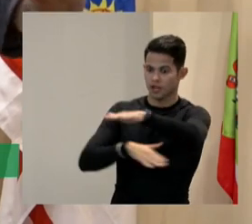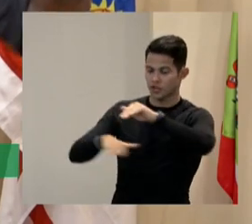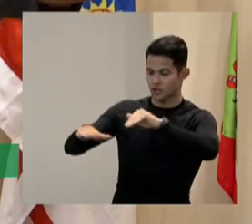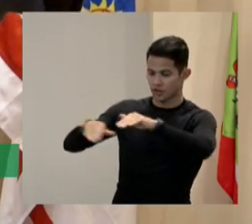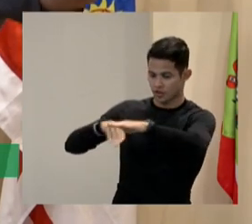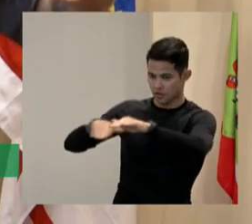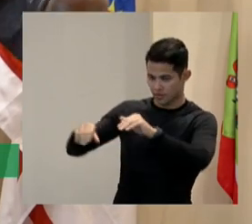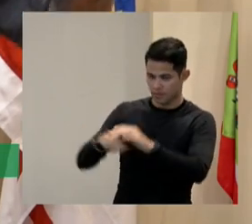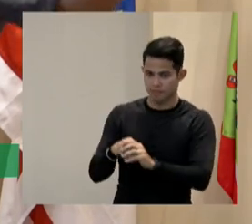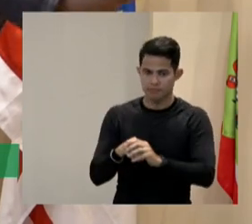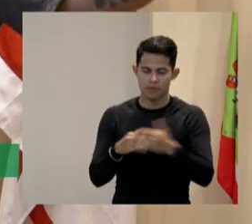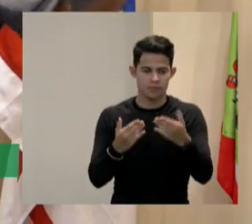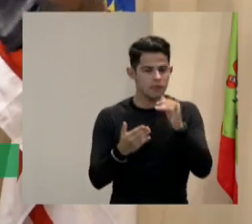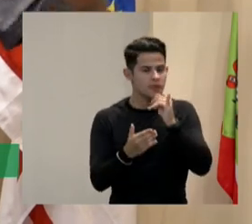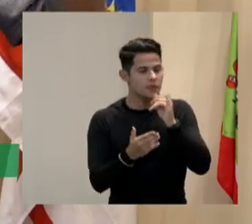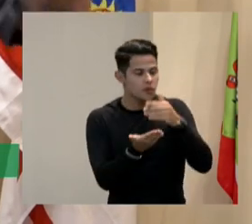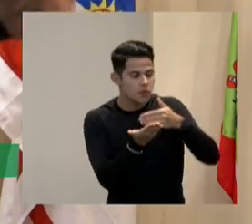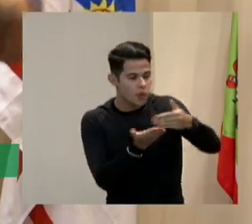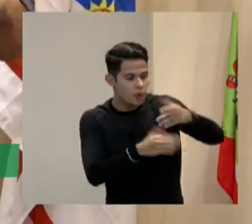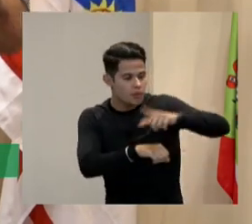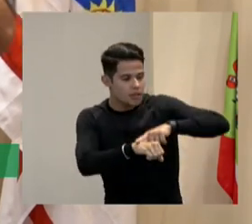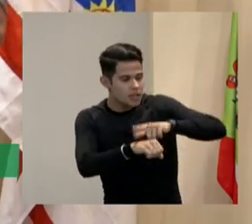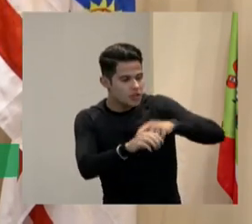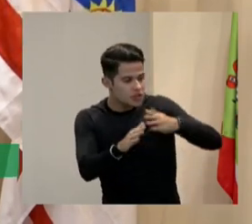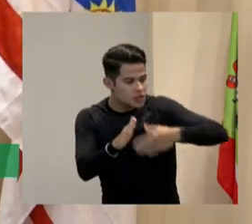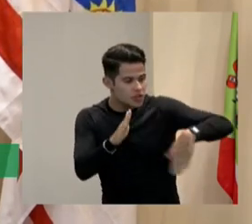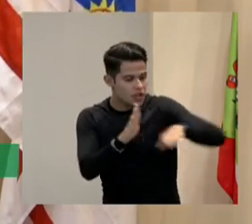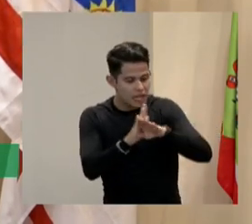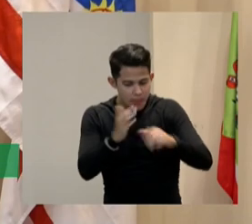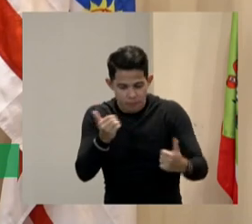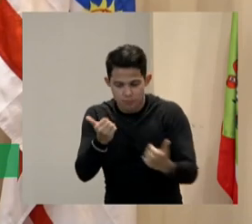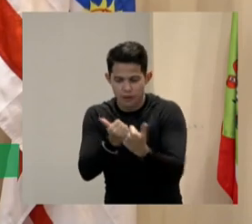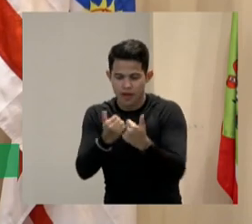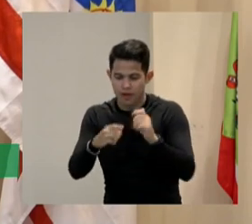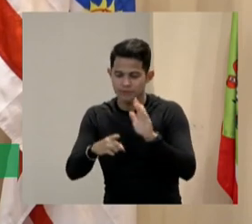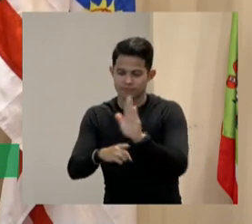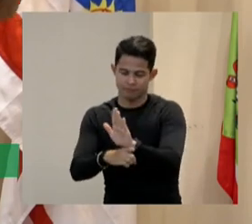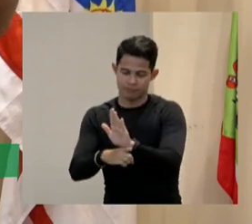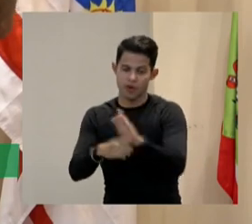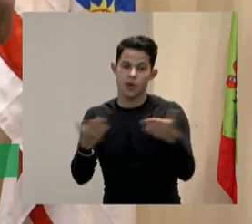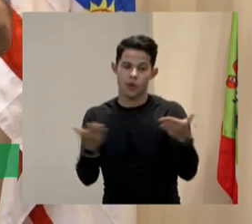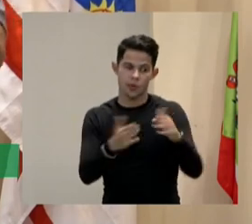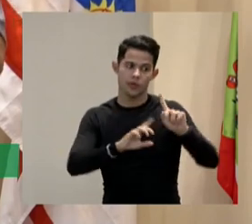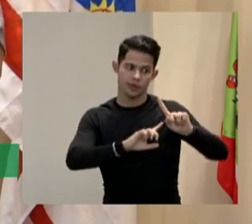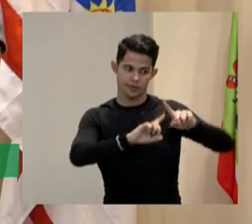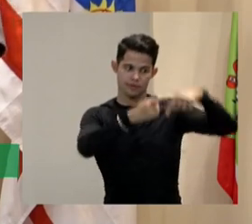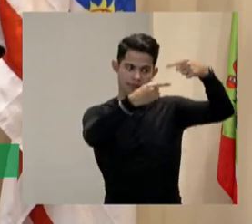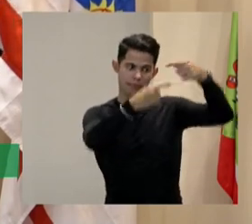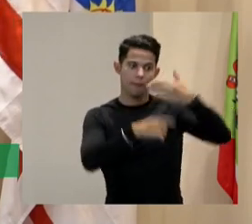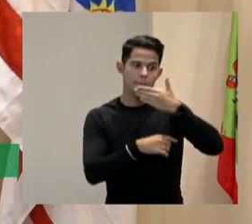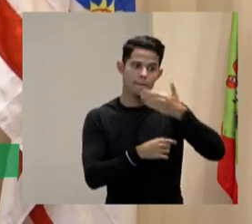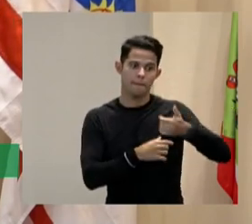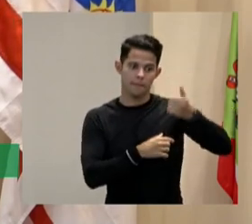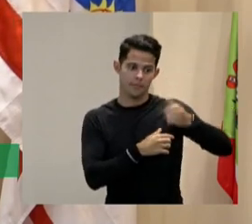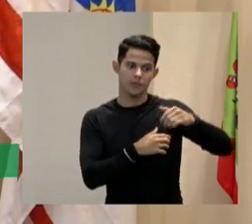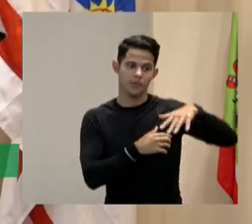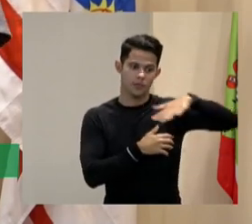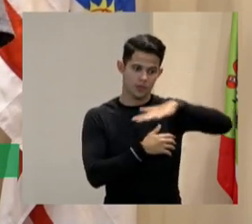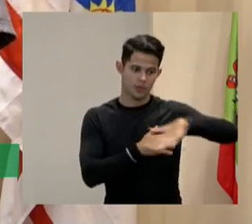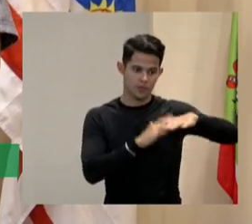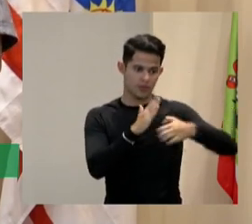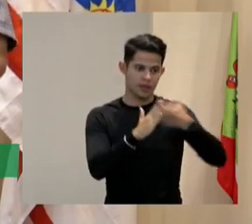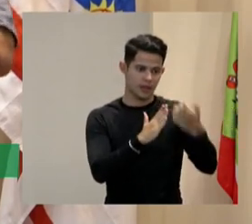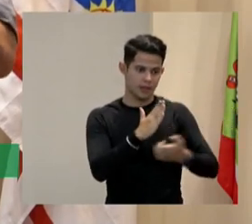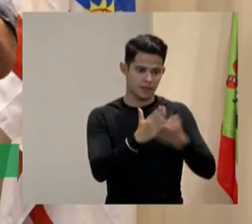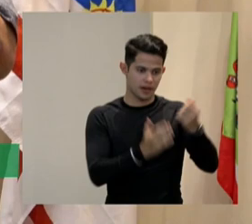chama no começo quando chega para estar ajudando para dar essa segurança hoje já evoluiu muito na GM muito muito mesmo